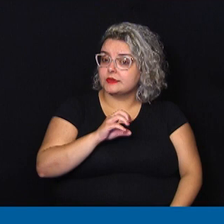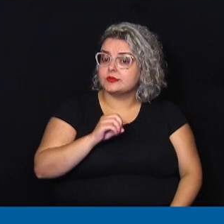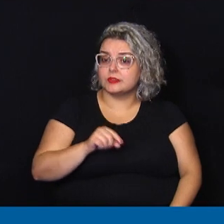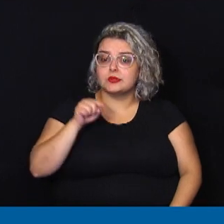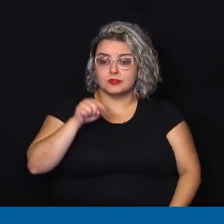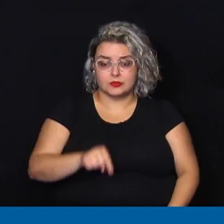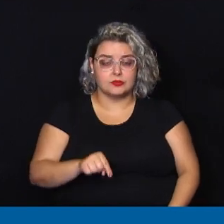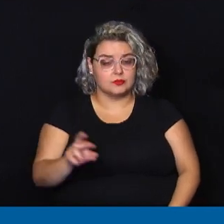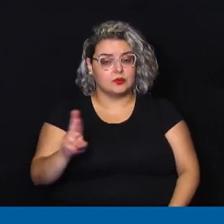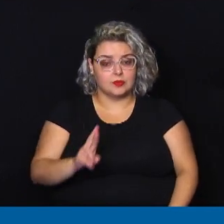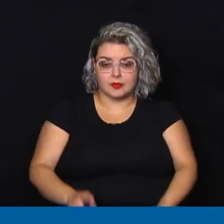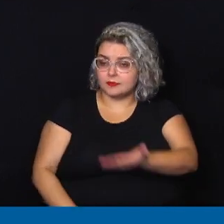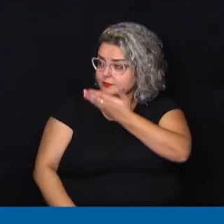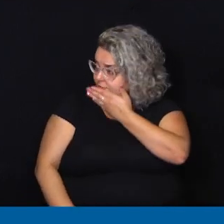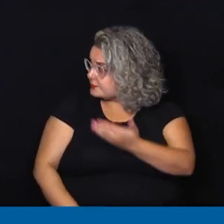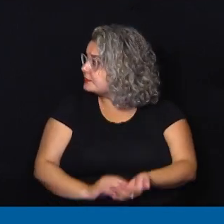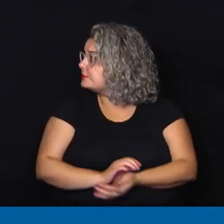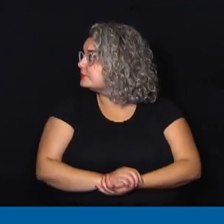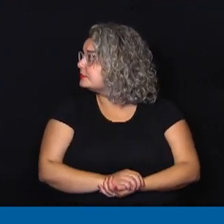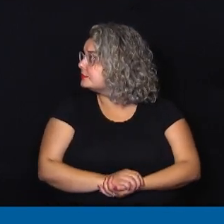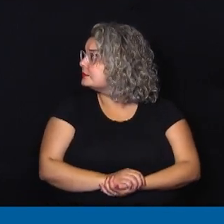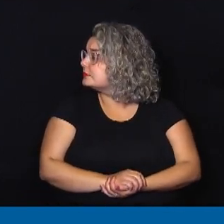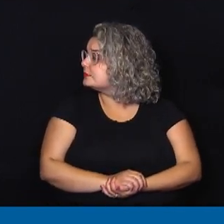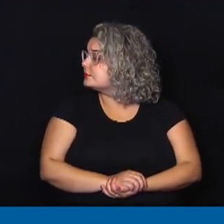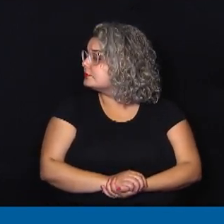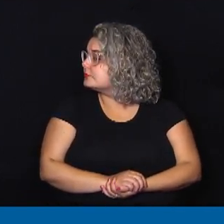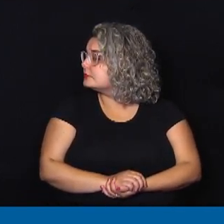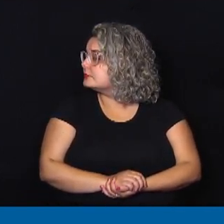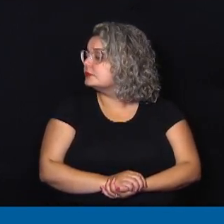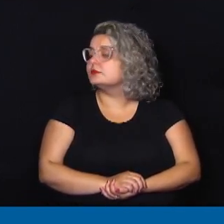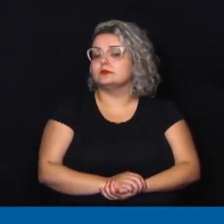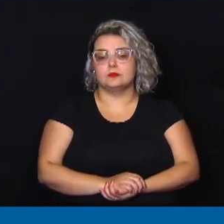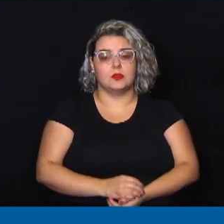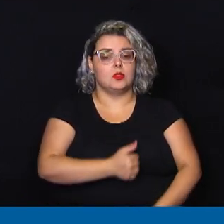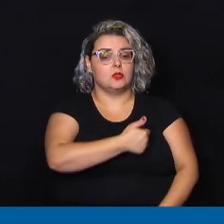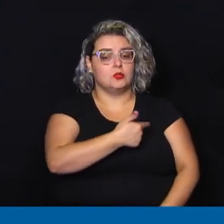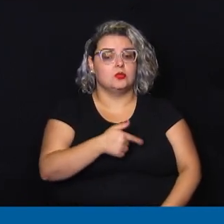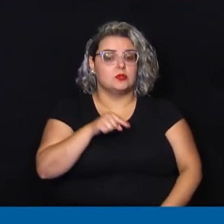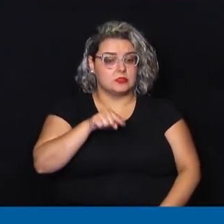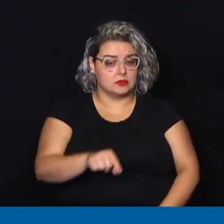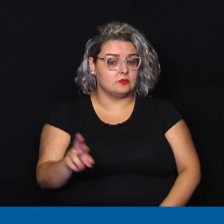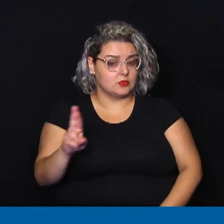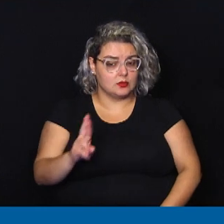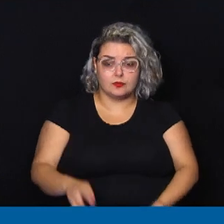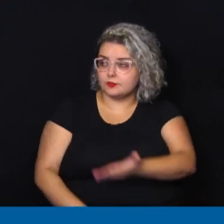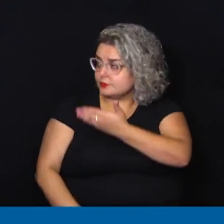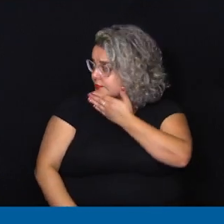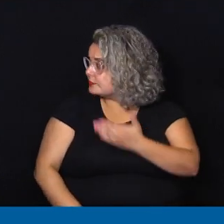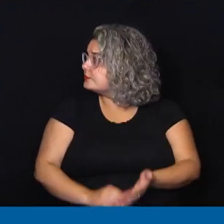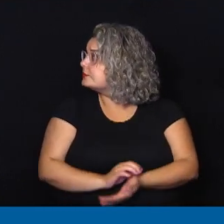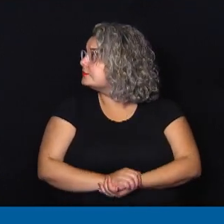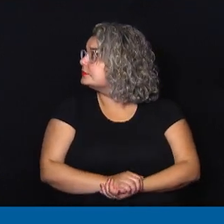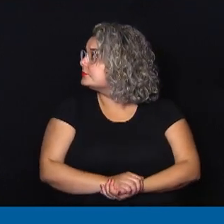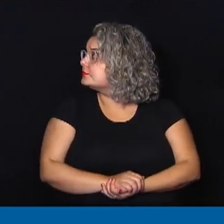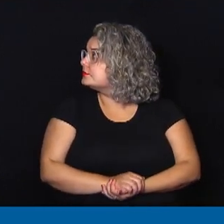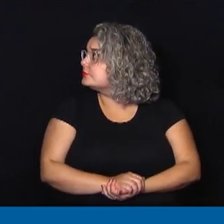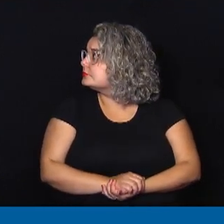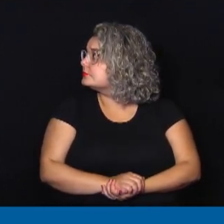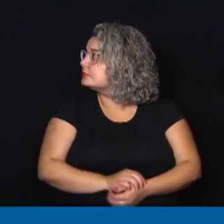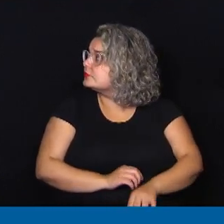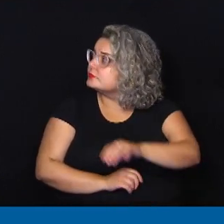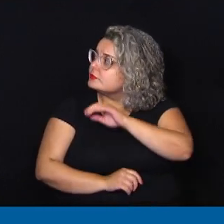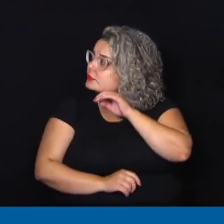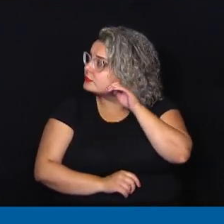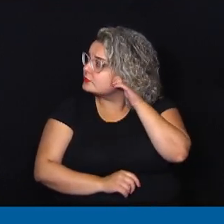para incentivo a eventos culturais comunitários. 12 mil para aquisição de equipamentos para o centro de referência